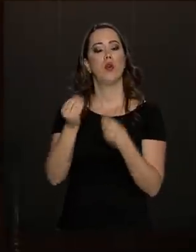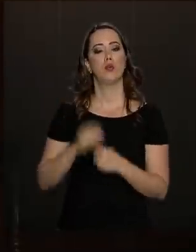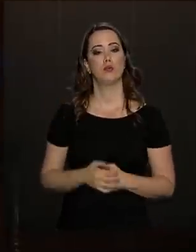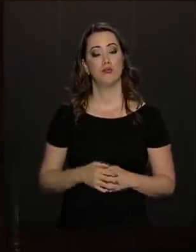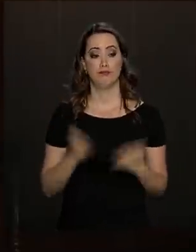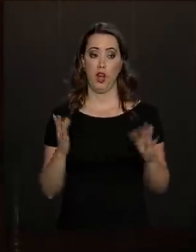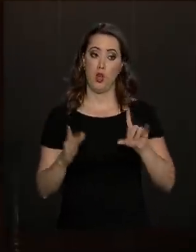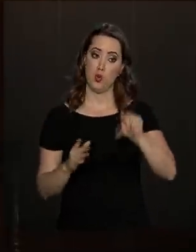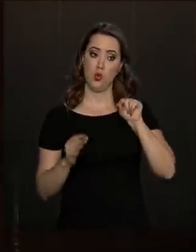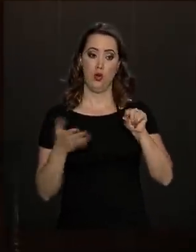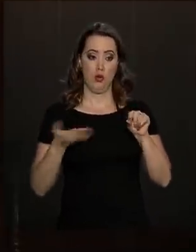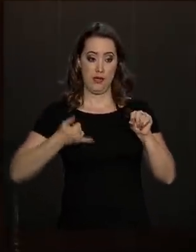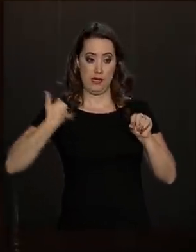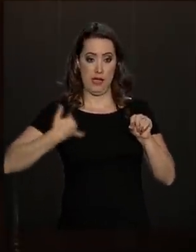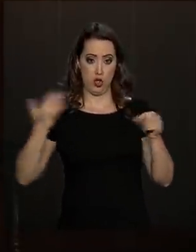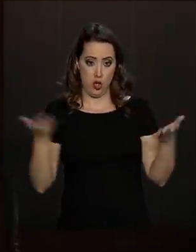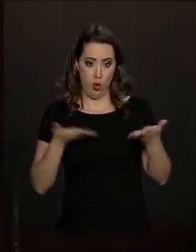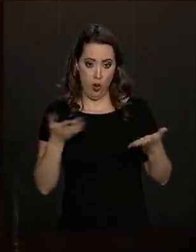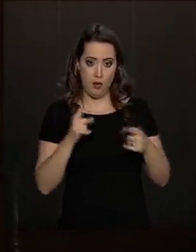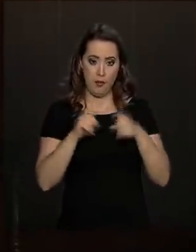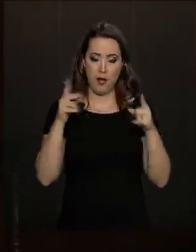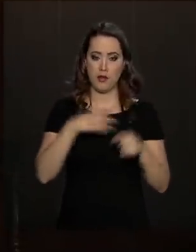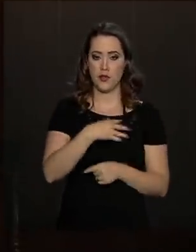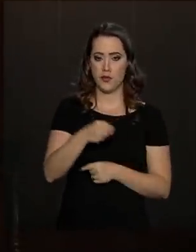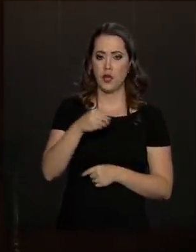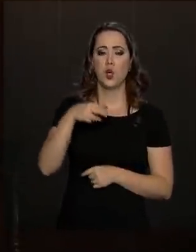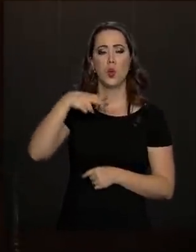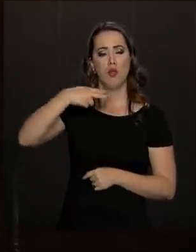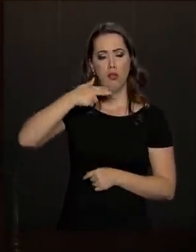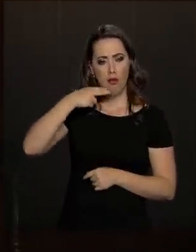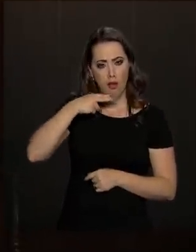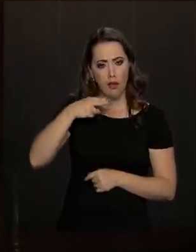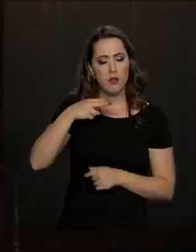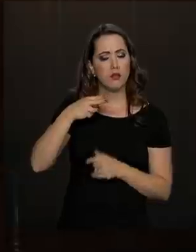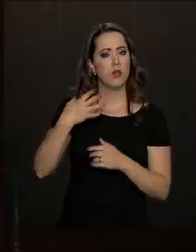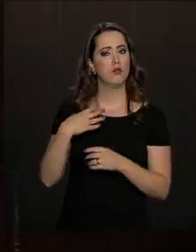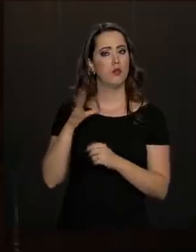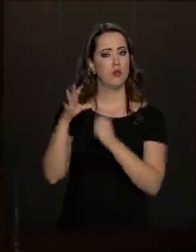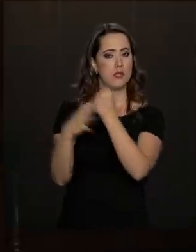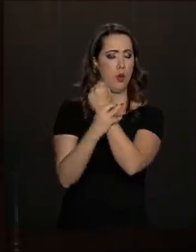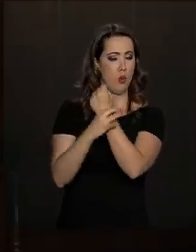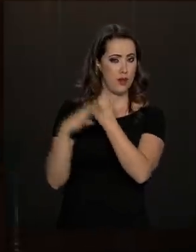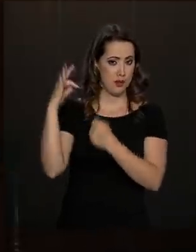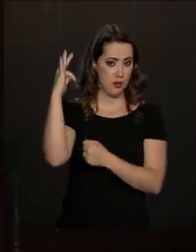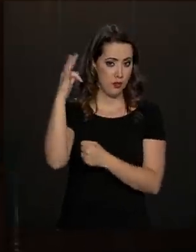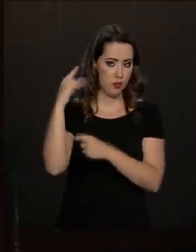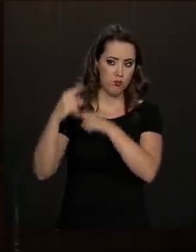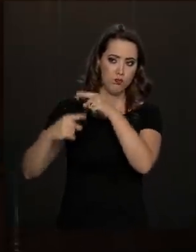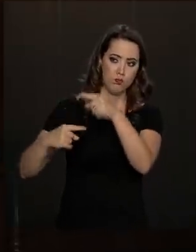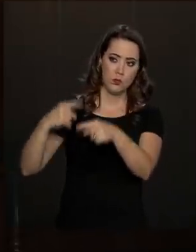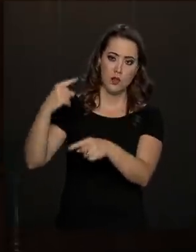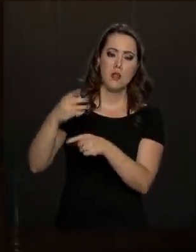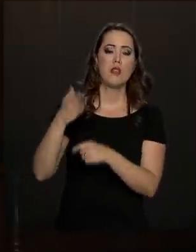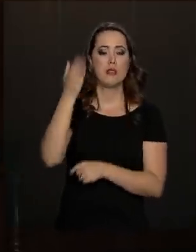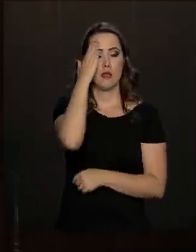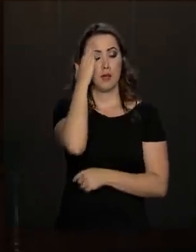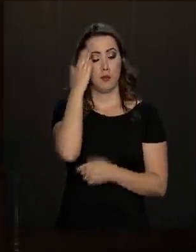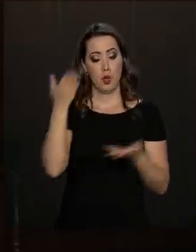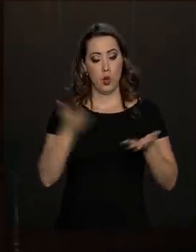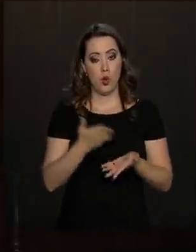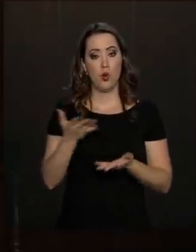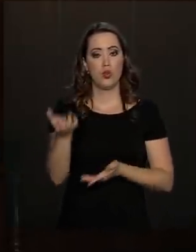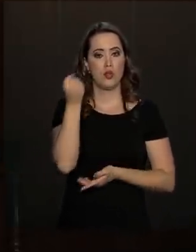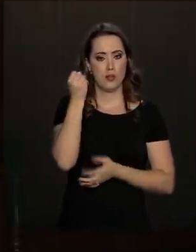ficar com essa idade que está aí, mas meus filhos e netos vão ter mais segurança lá na frente. Além de eu saber que eu vou receber a aposentadoria